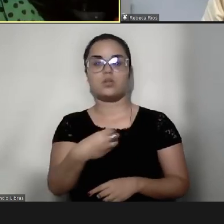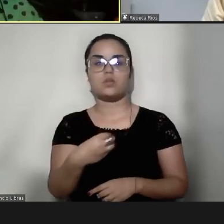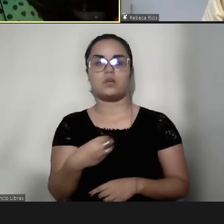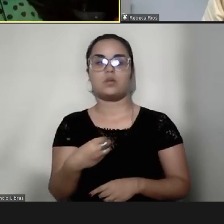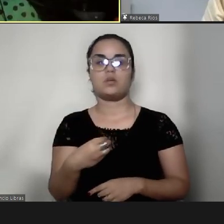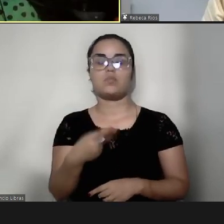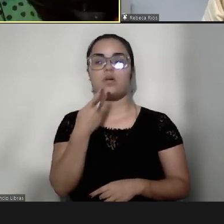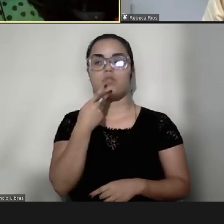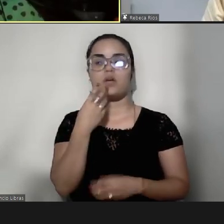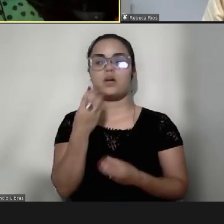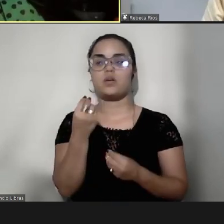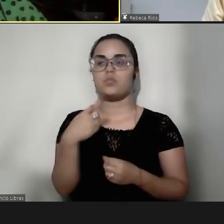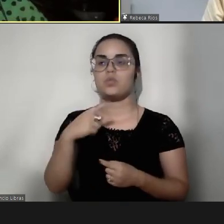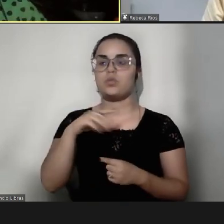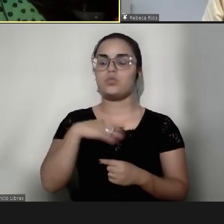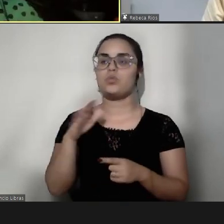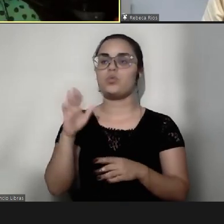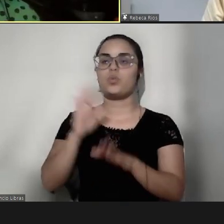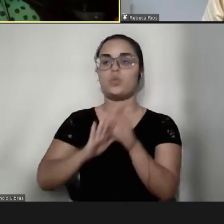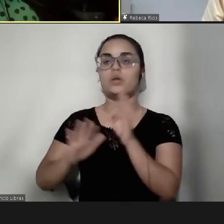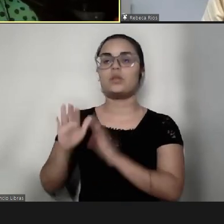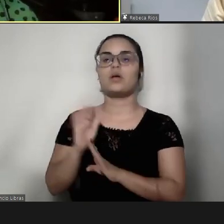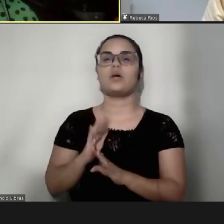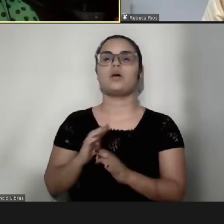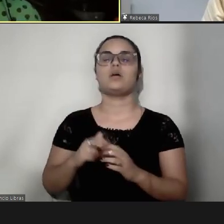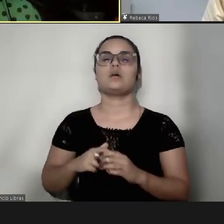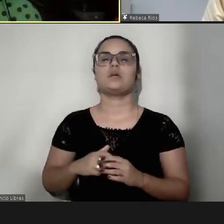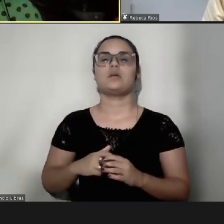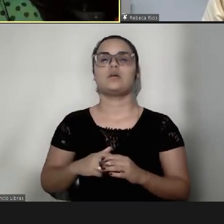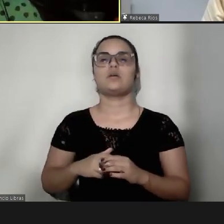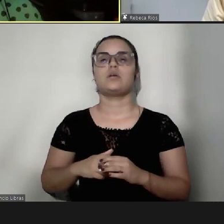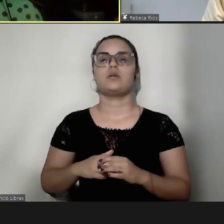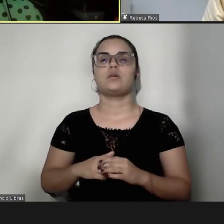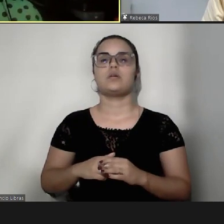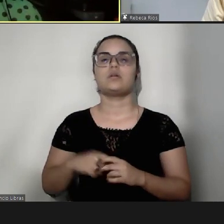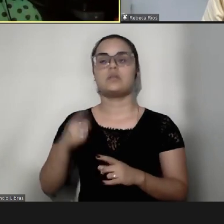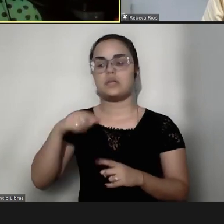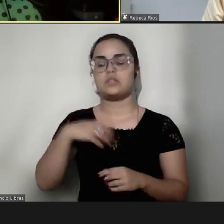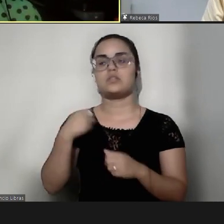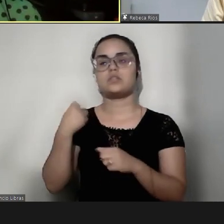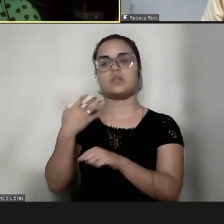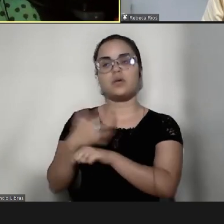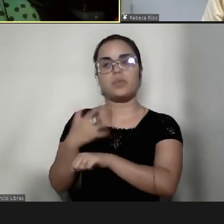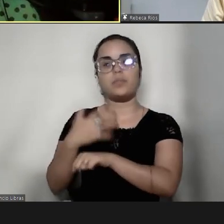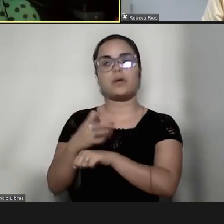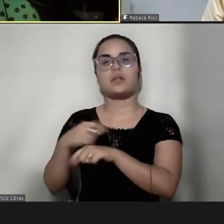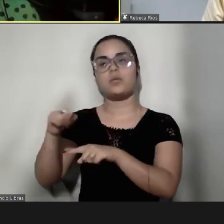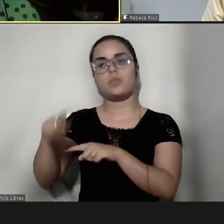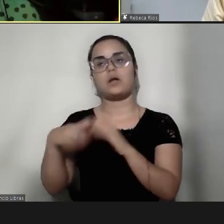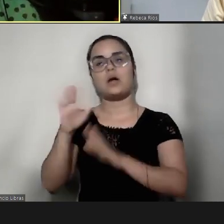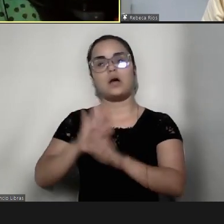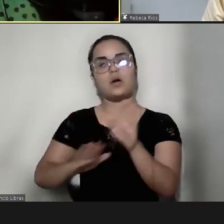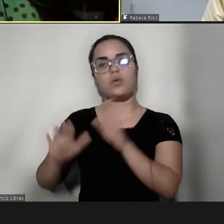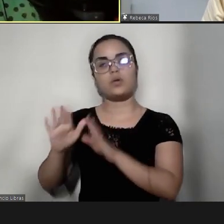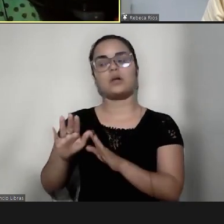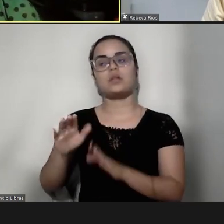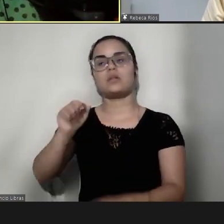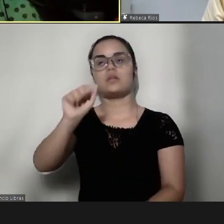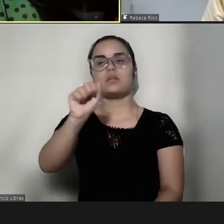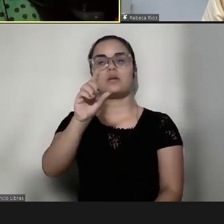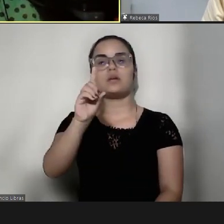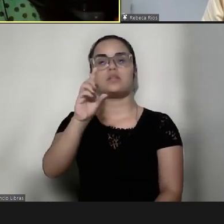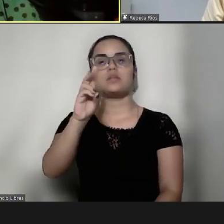da questão do autocuidado, da gente estar preparada pra lidar com as adversidades que o mundo nos